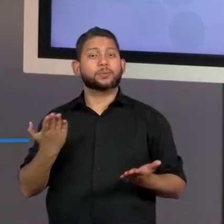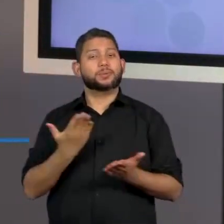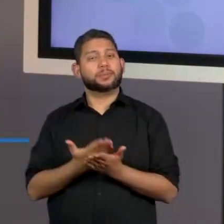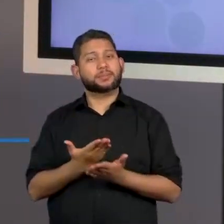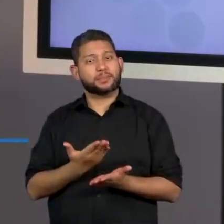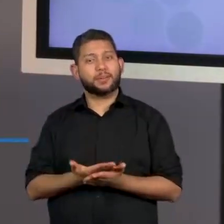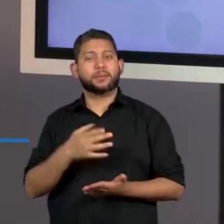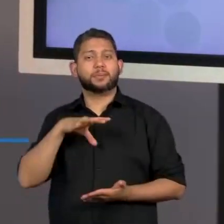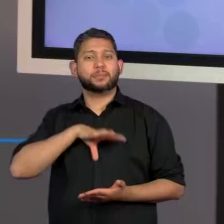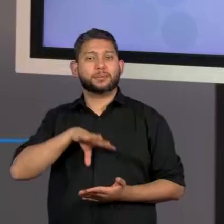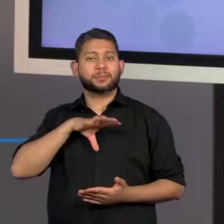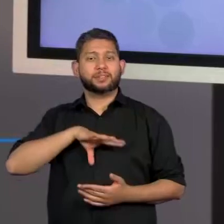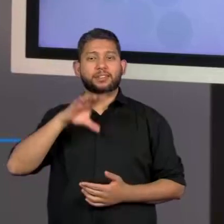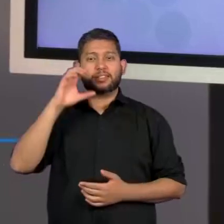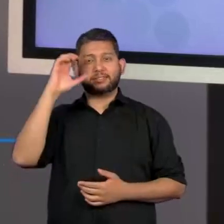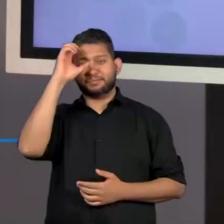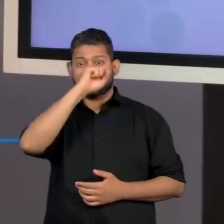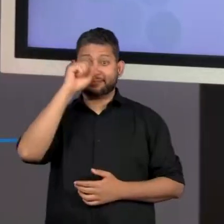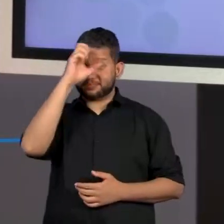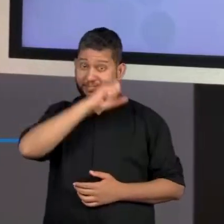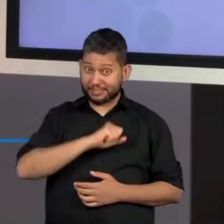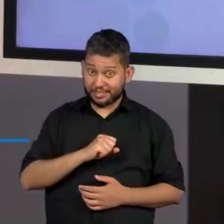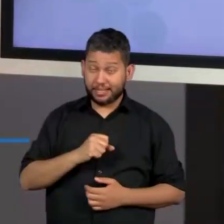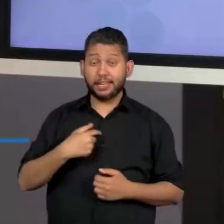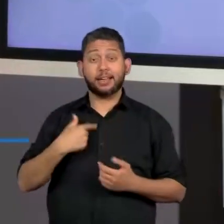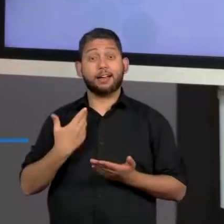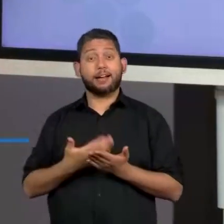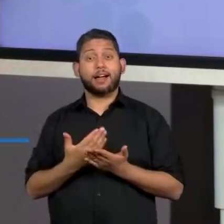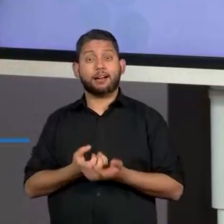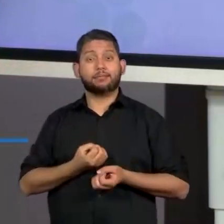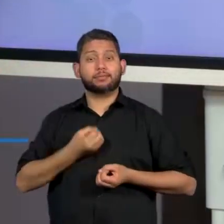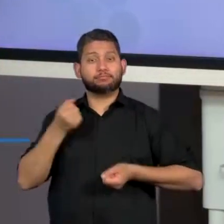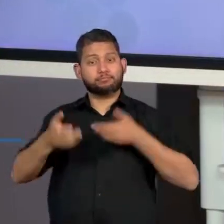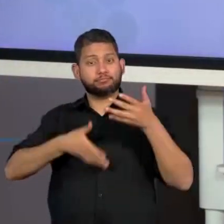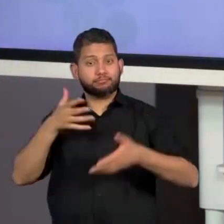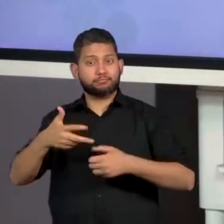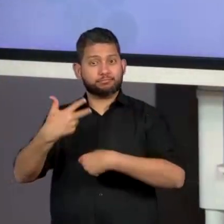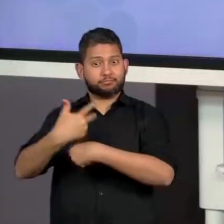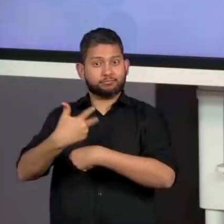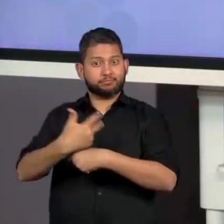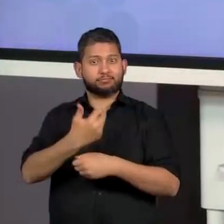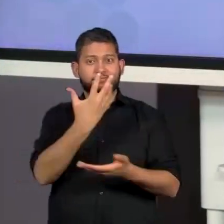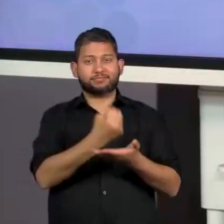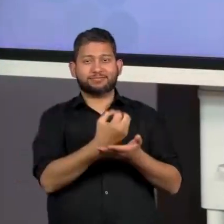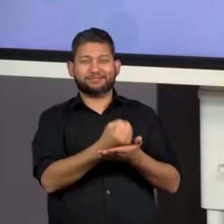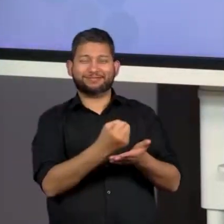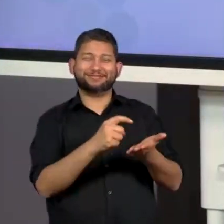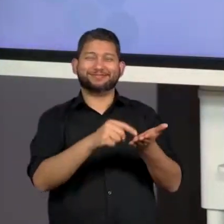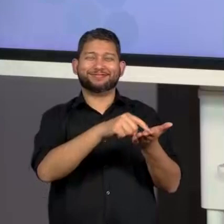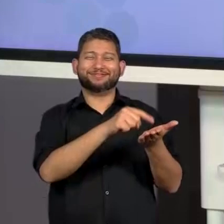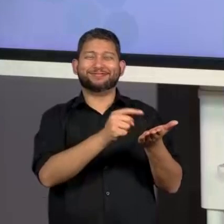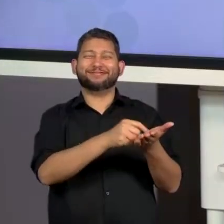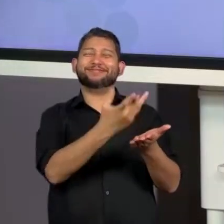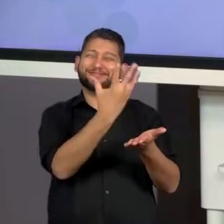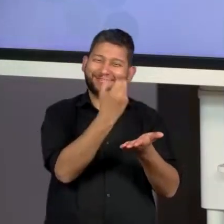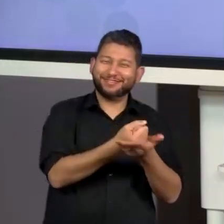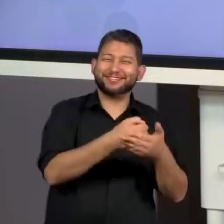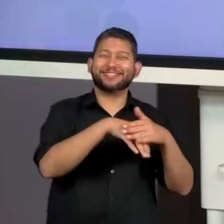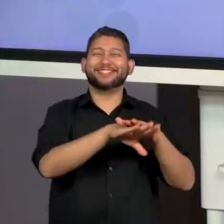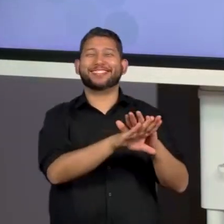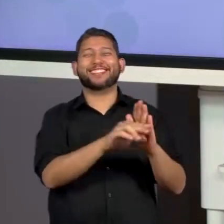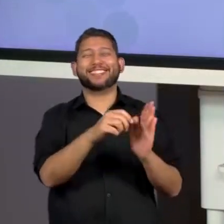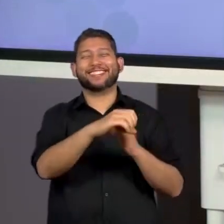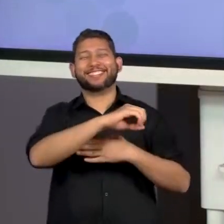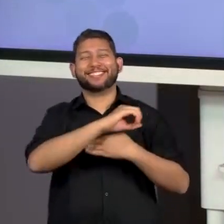portuguesa, aula gravada que fica disponível no repositório do aplicativo do Centro de Mídias. E para esta aula estamos